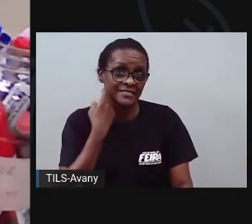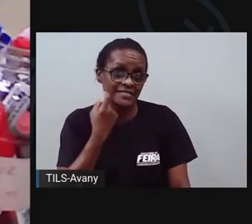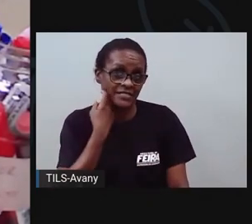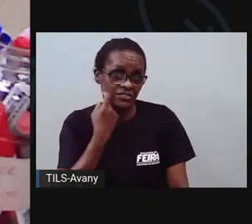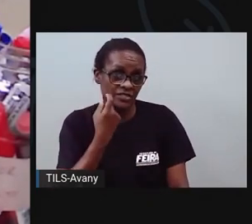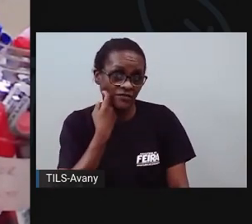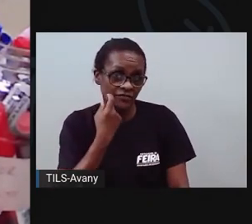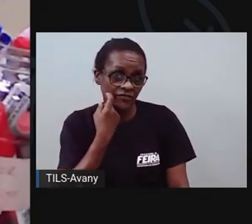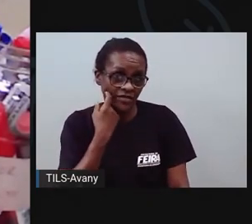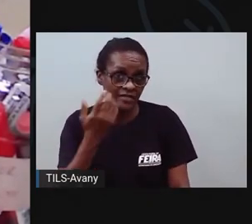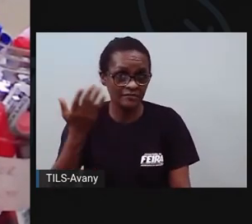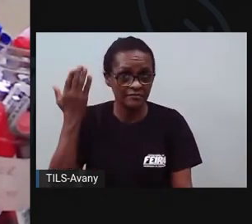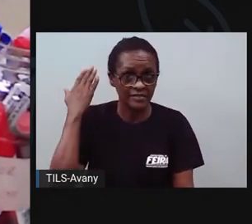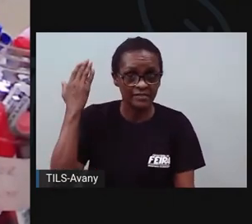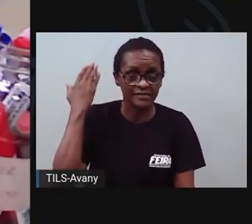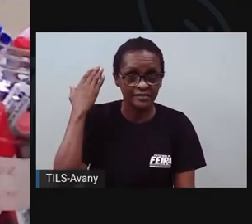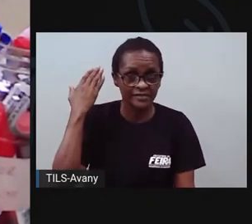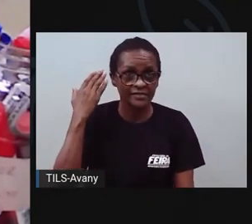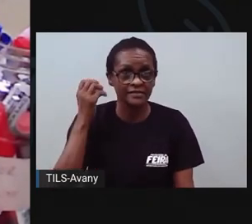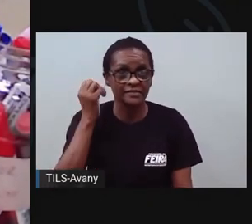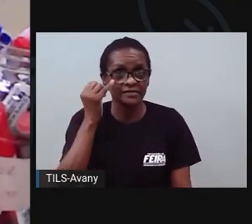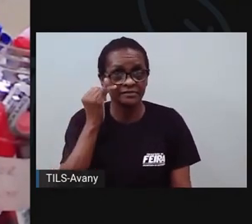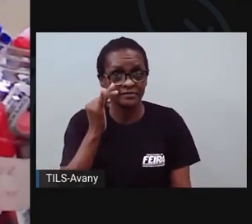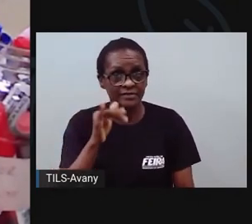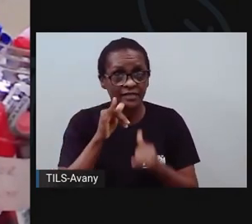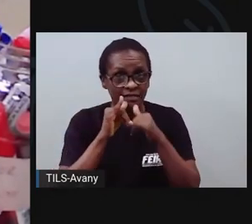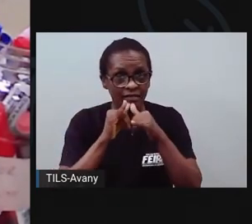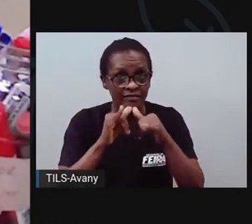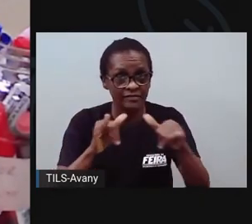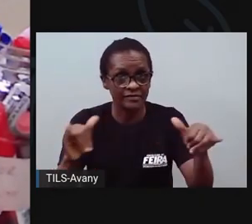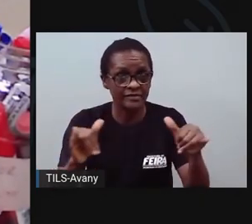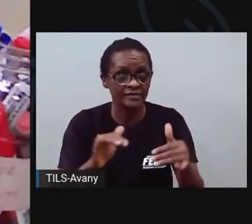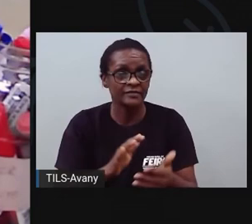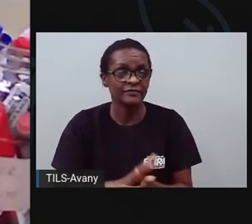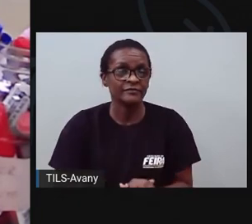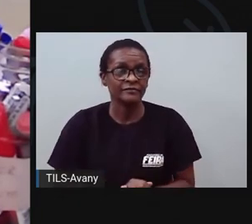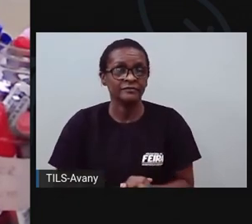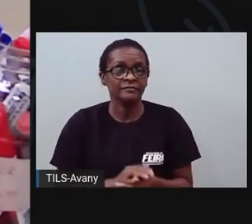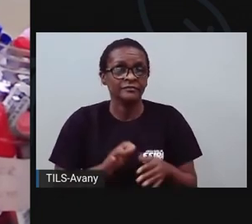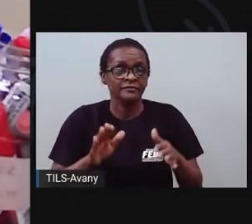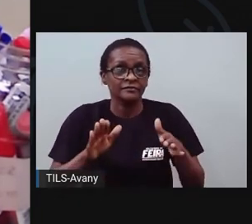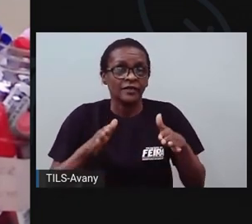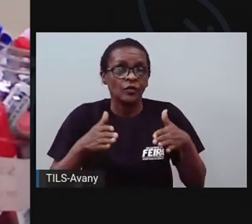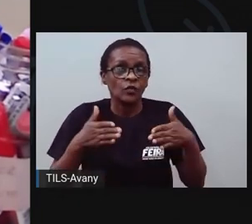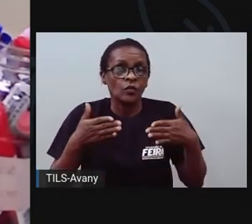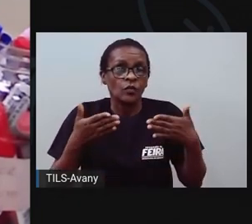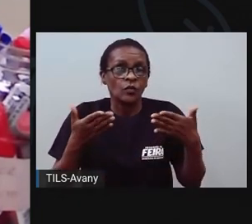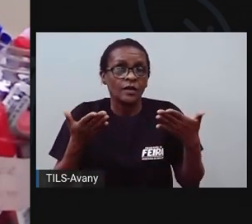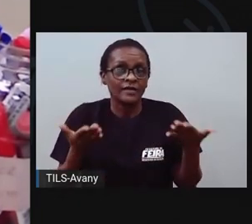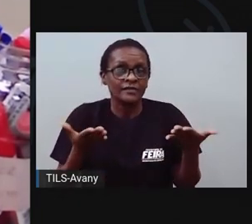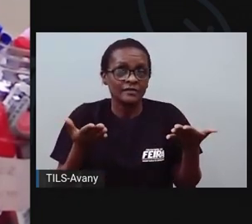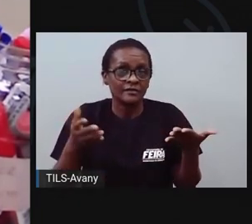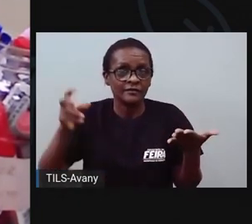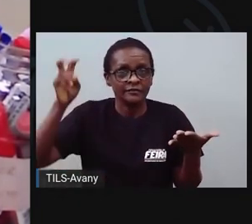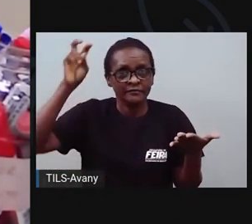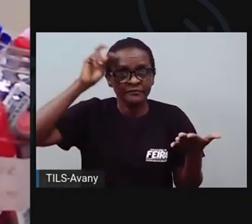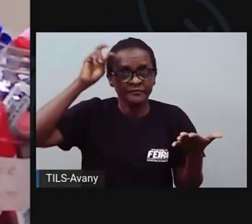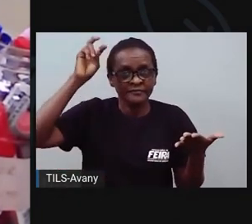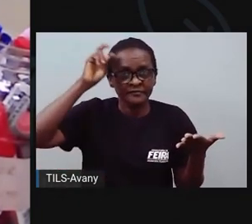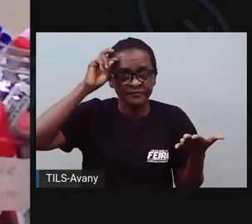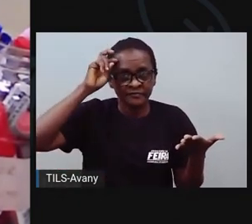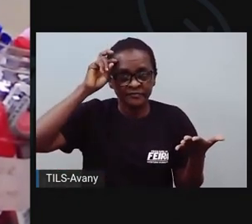As escolas da, ó, da educação municipal. Quando, ó, quinta-feira, 23.